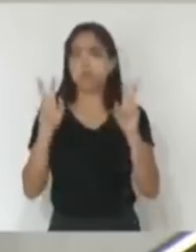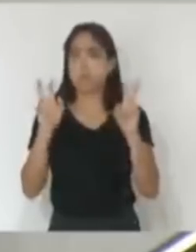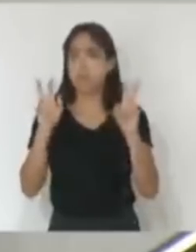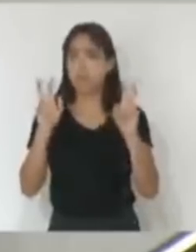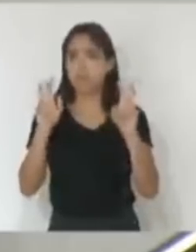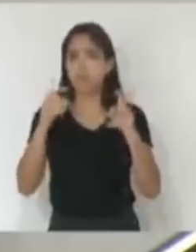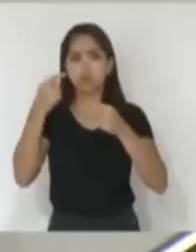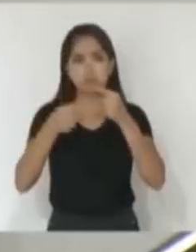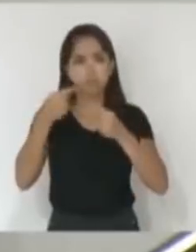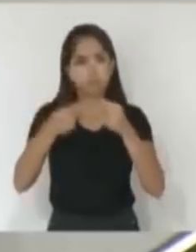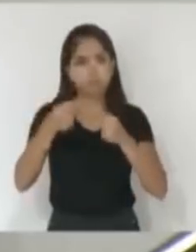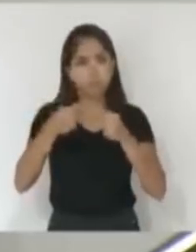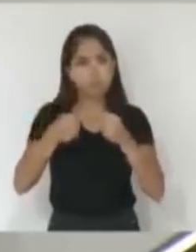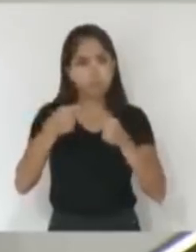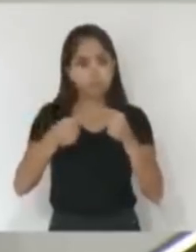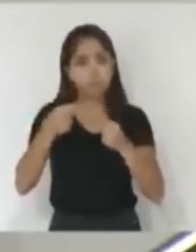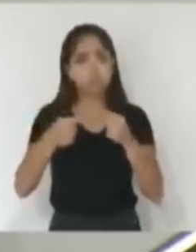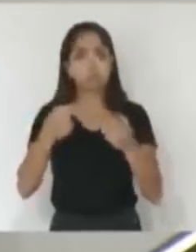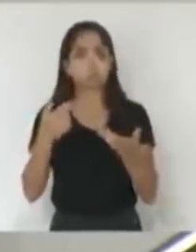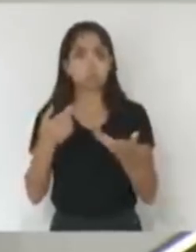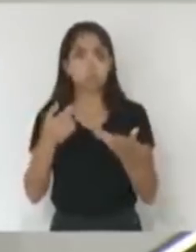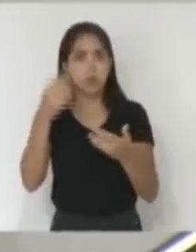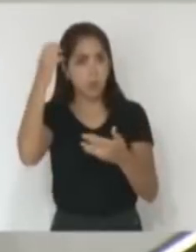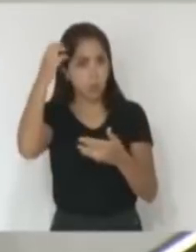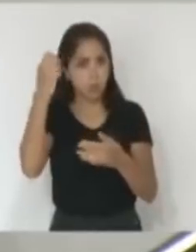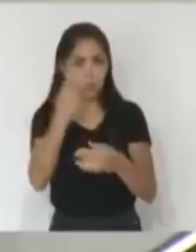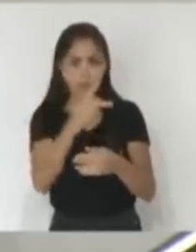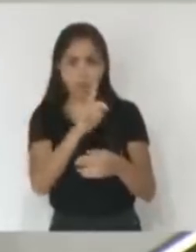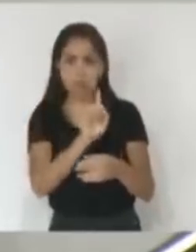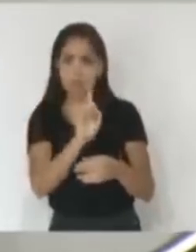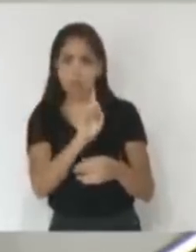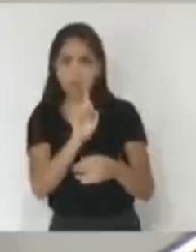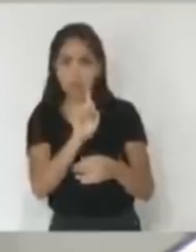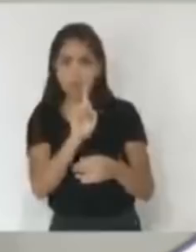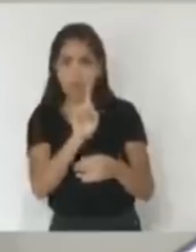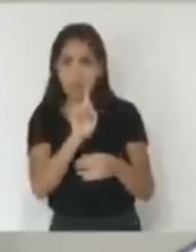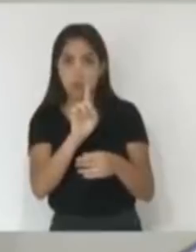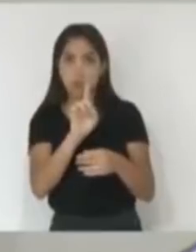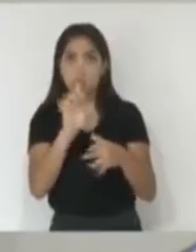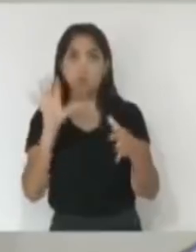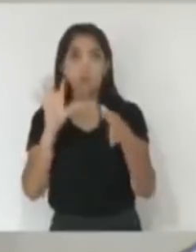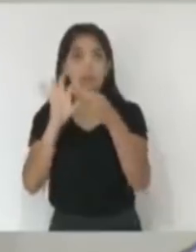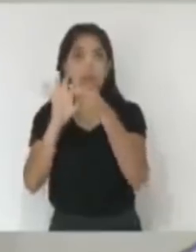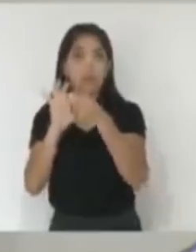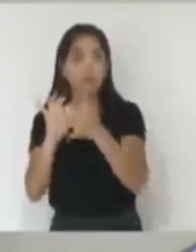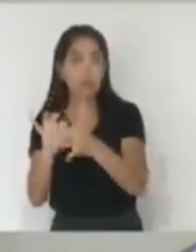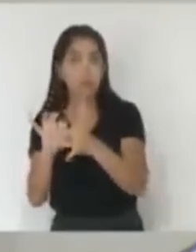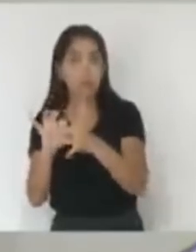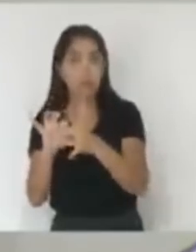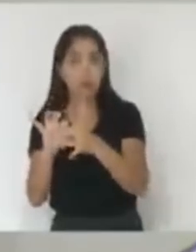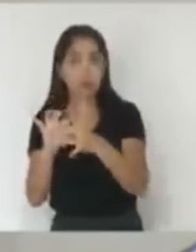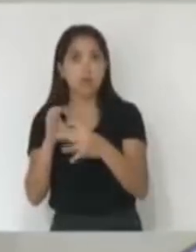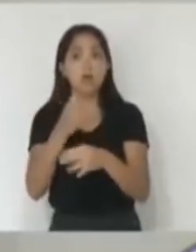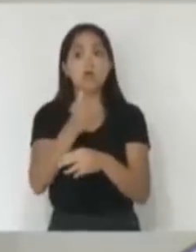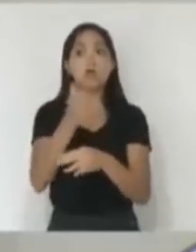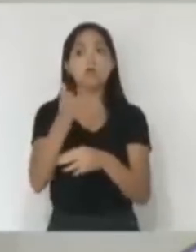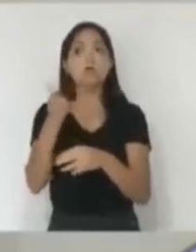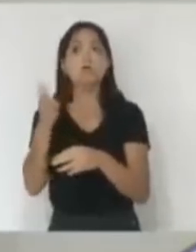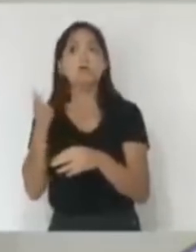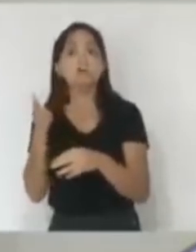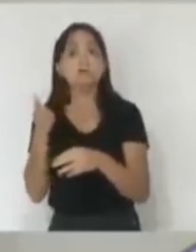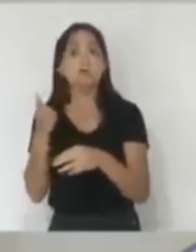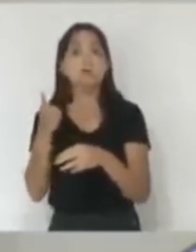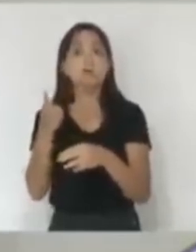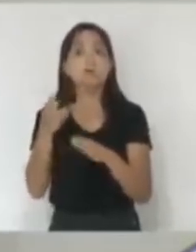Esta matéria, que não é culpa da deputada Paulinha, foi vinculada como se os conservadores fossem, via de